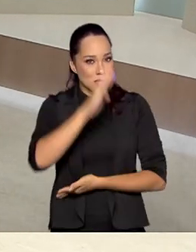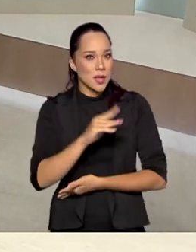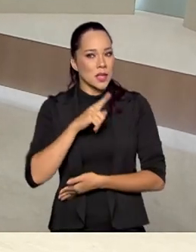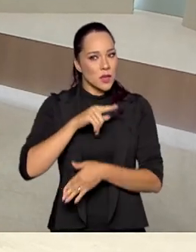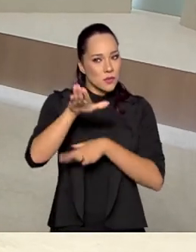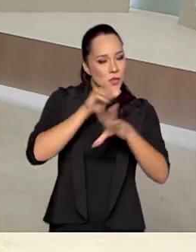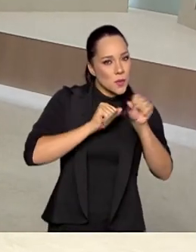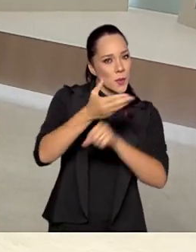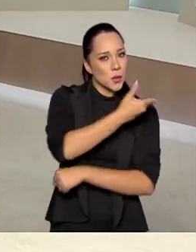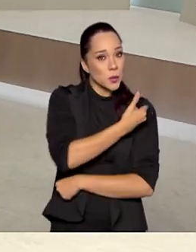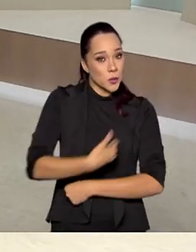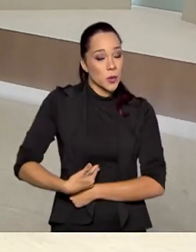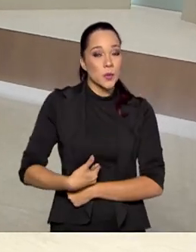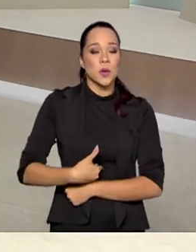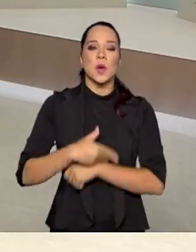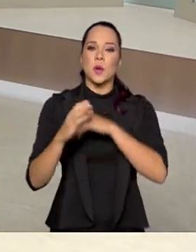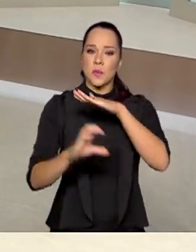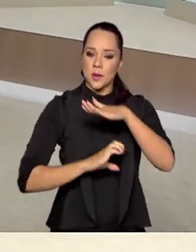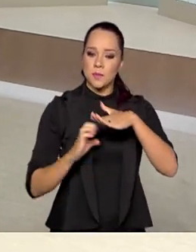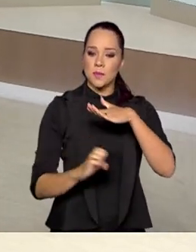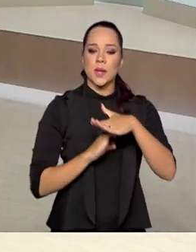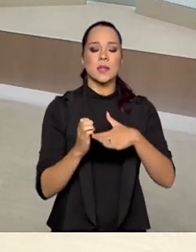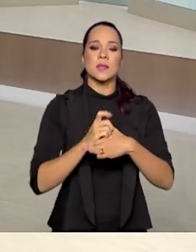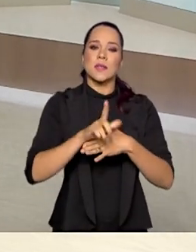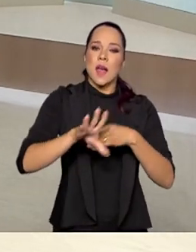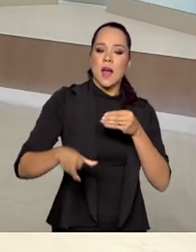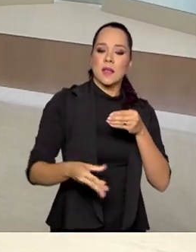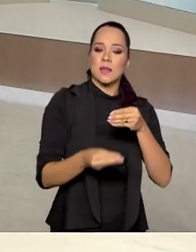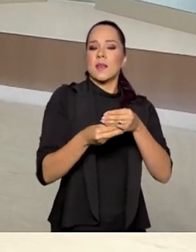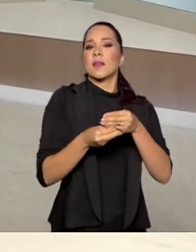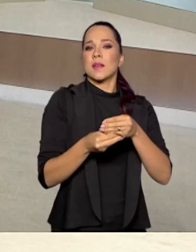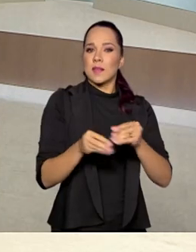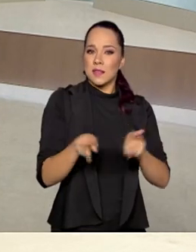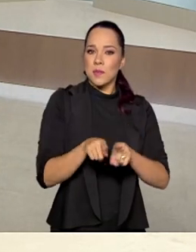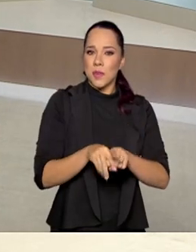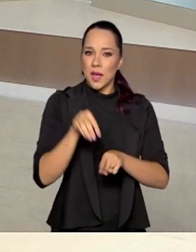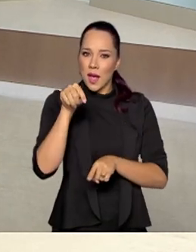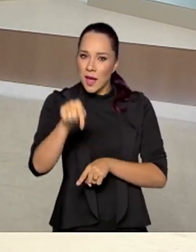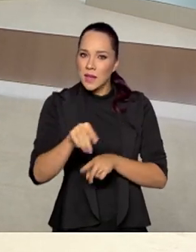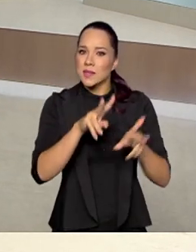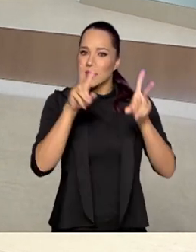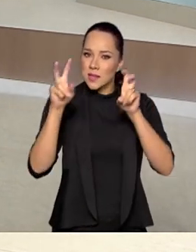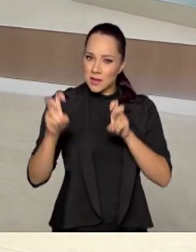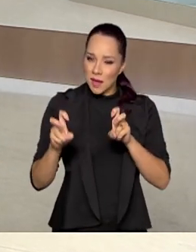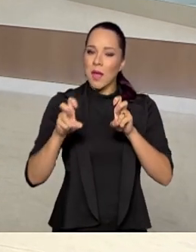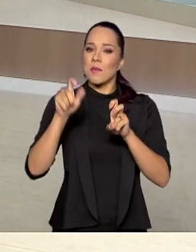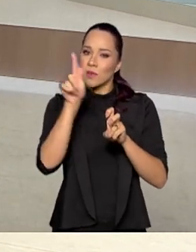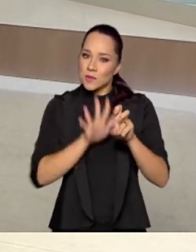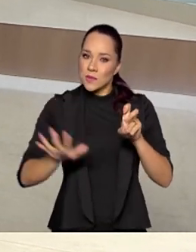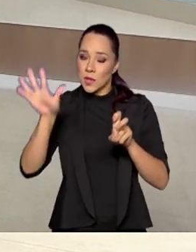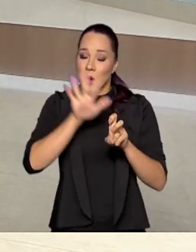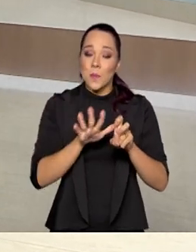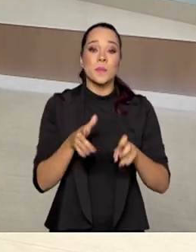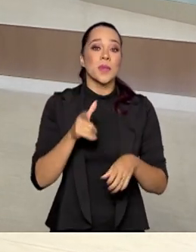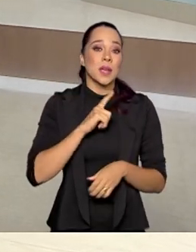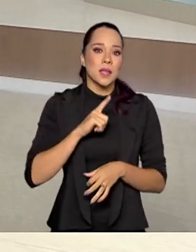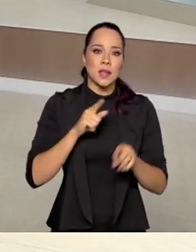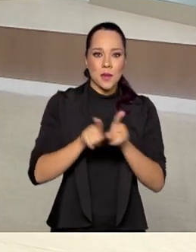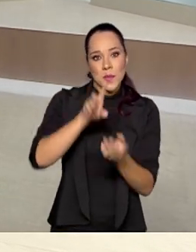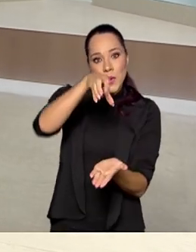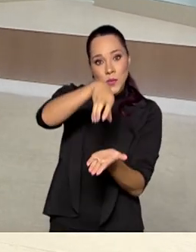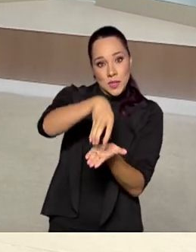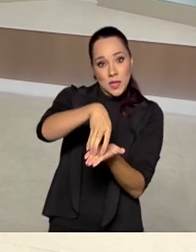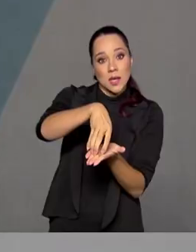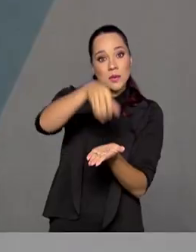chamamento público para empresas aderirem a essa questão como um todo. E a gente tem ali o Centro